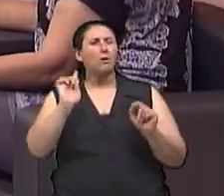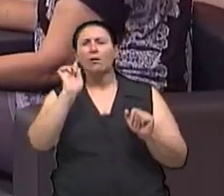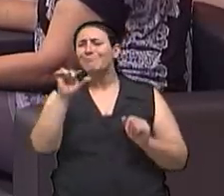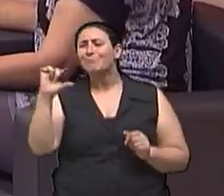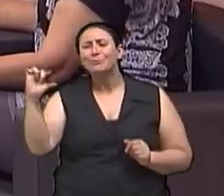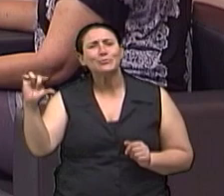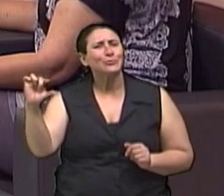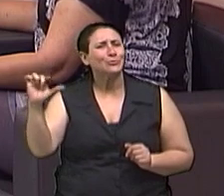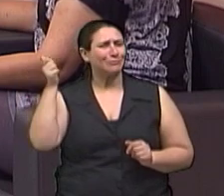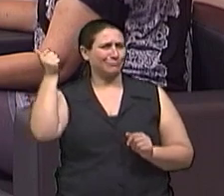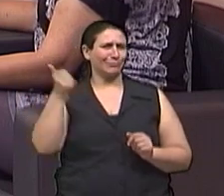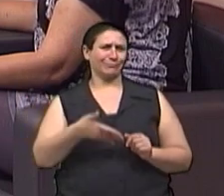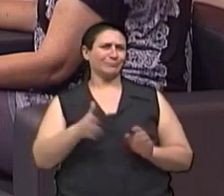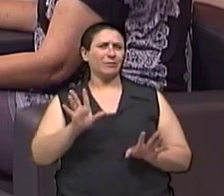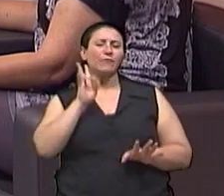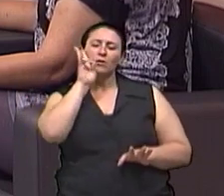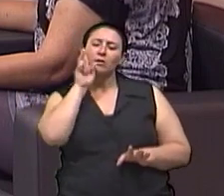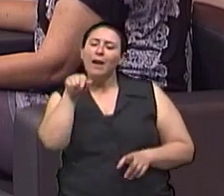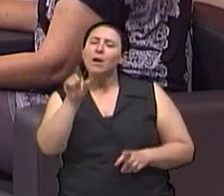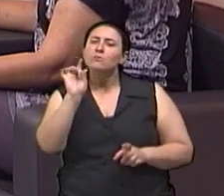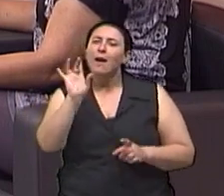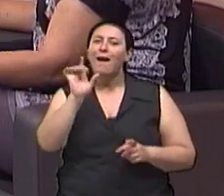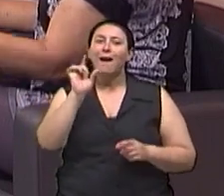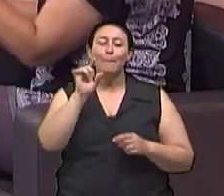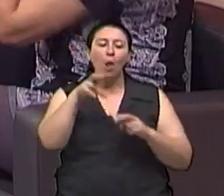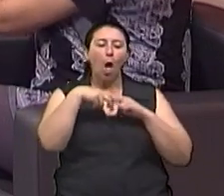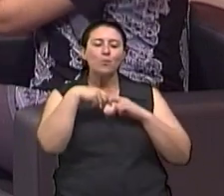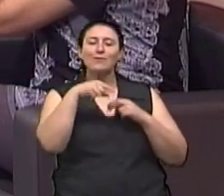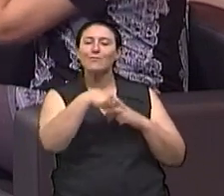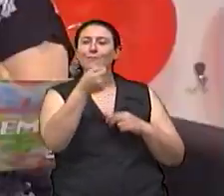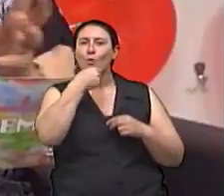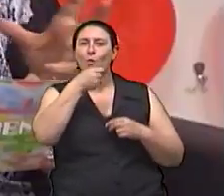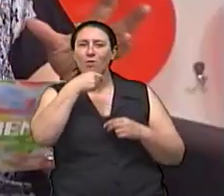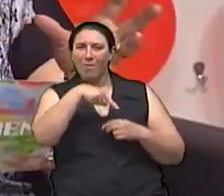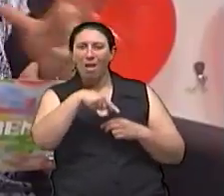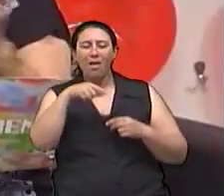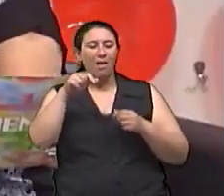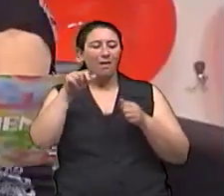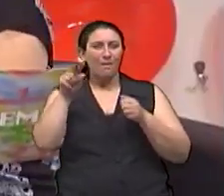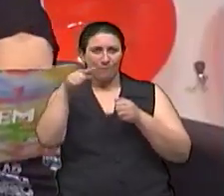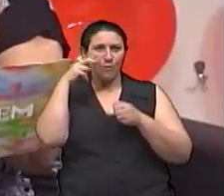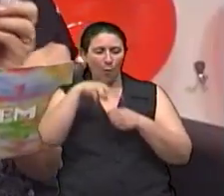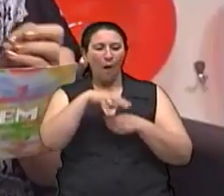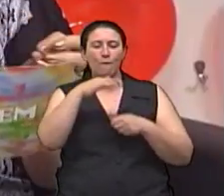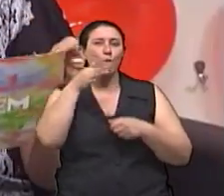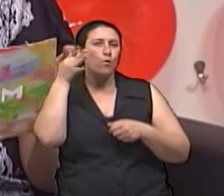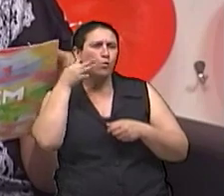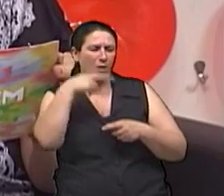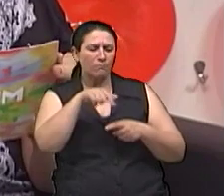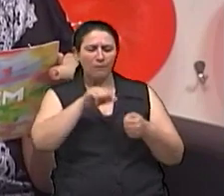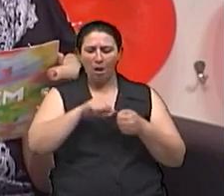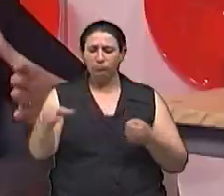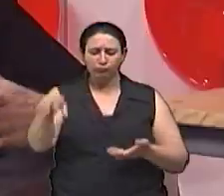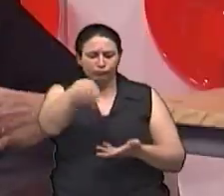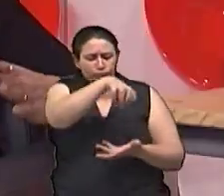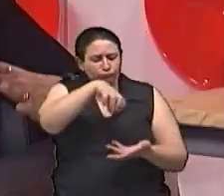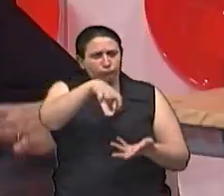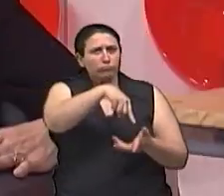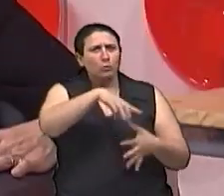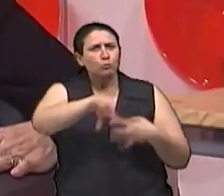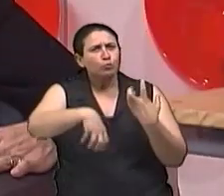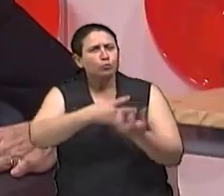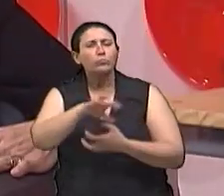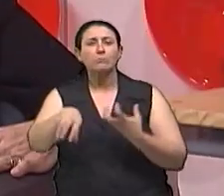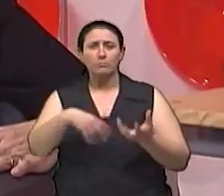mínima, é mais para hidratar as frutas secas Sim, porque depois ela é separada em porções Exato Fica um mínimo de vinho para cada um Mas o vinho